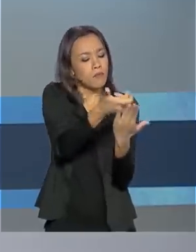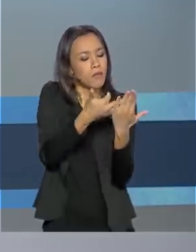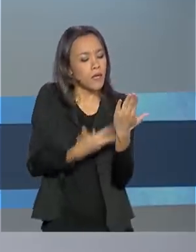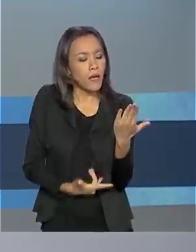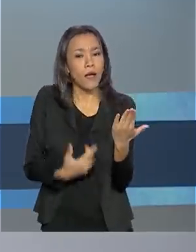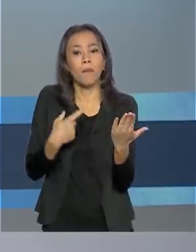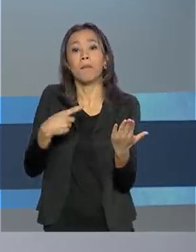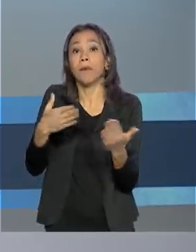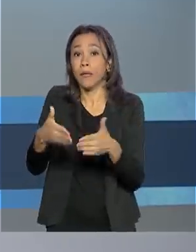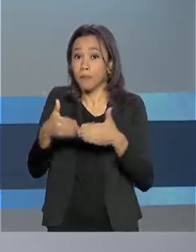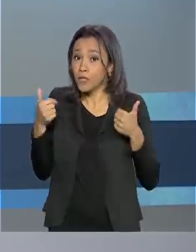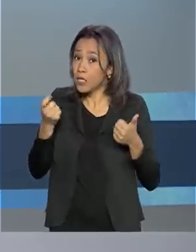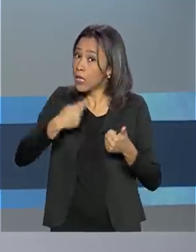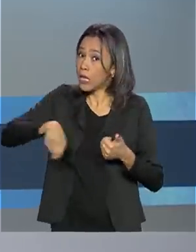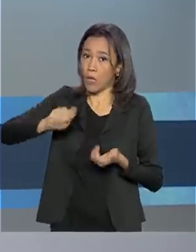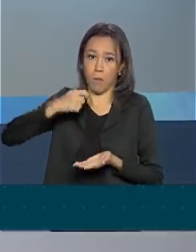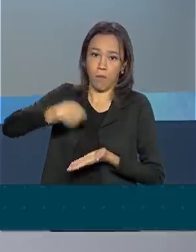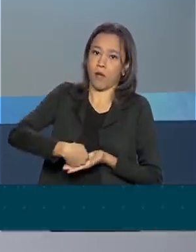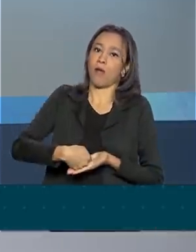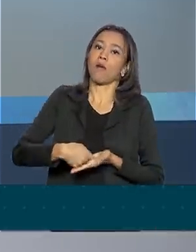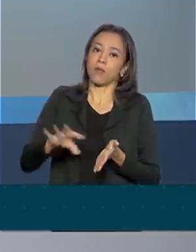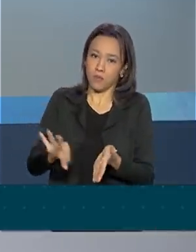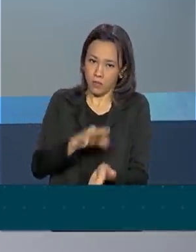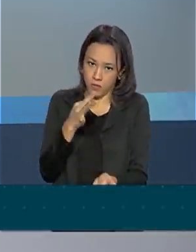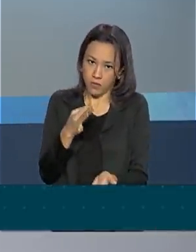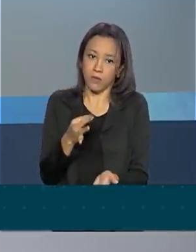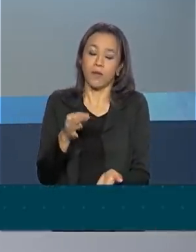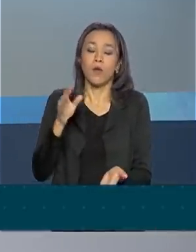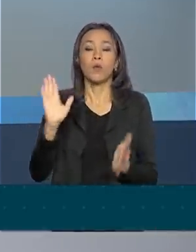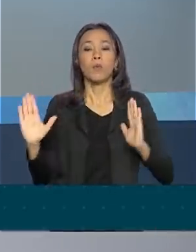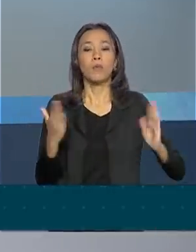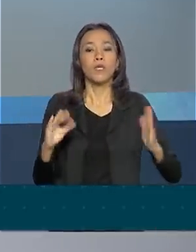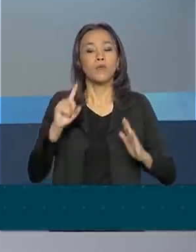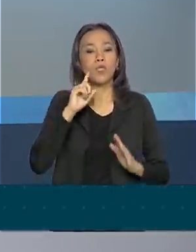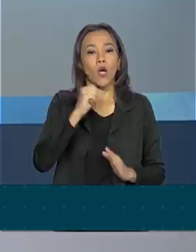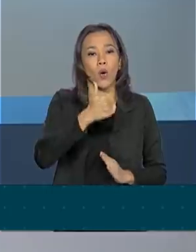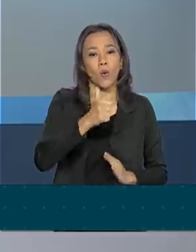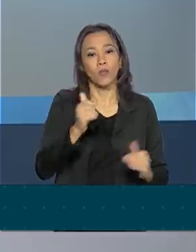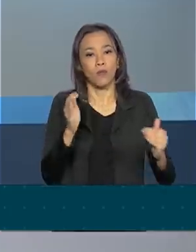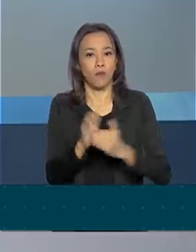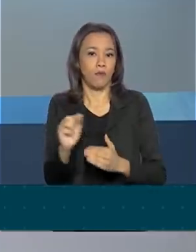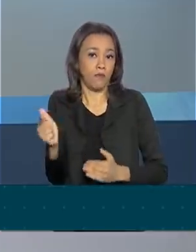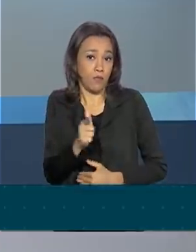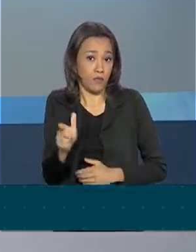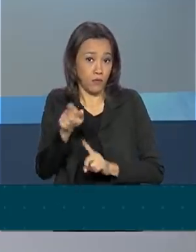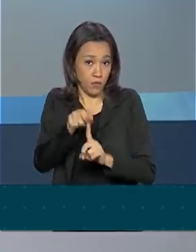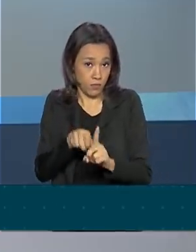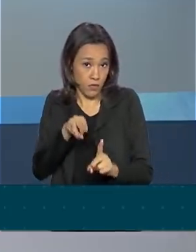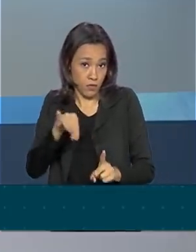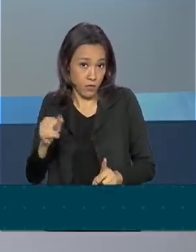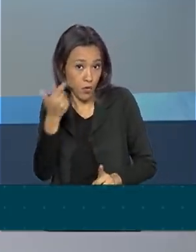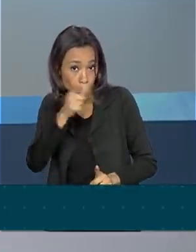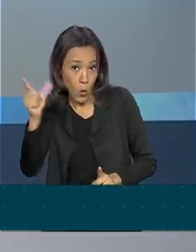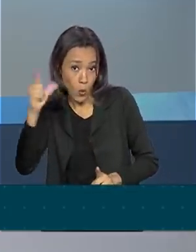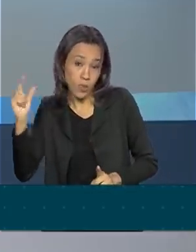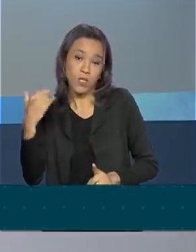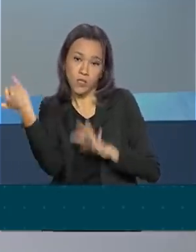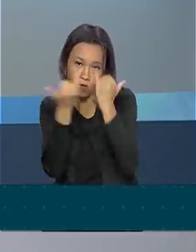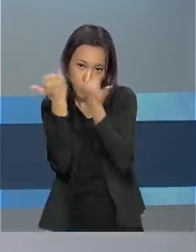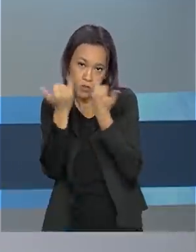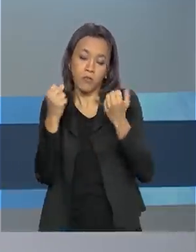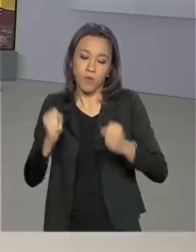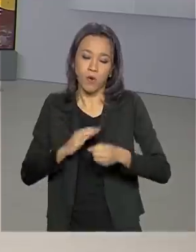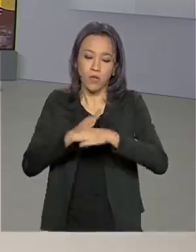pedir isenção este ano. As inscrições serão de 11 a 22 de maio. Outras informações estão no site do